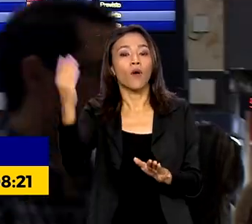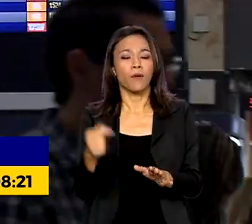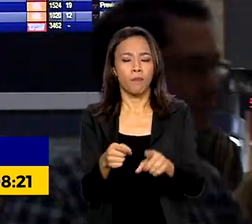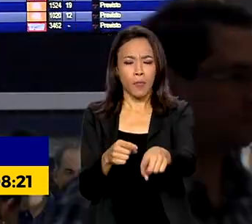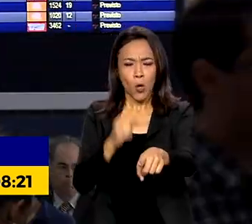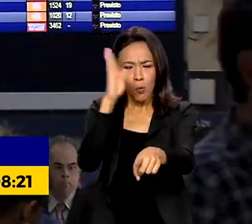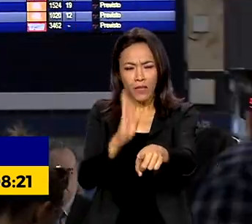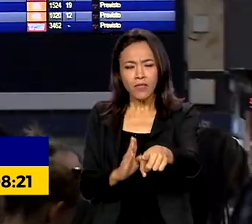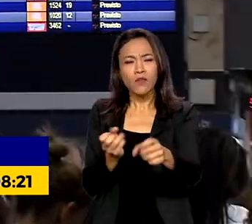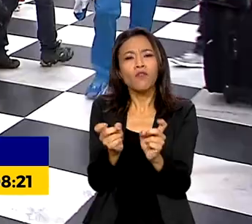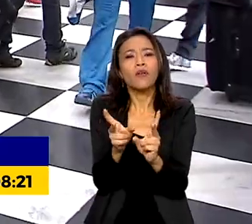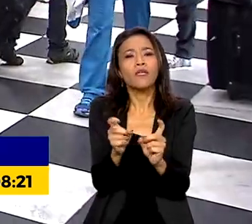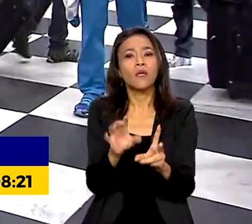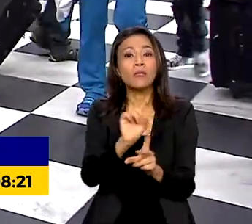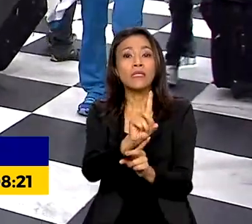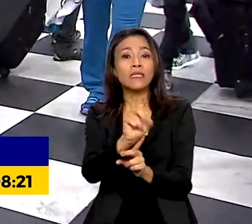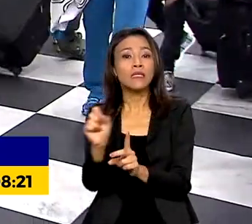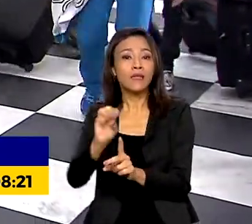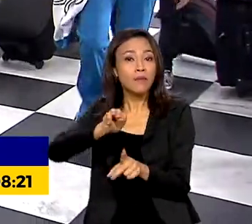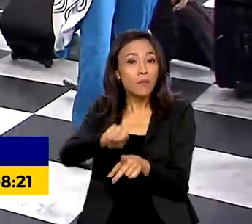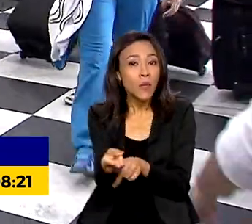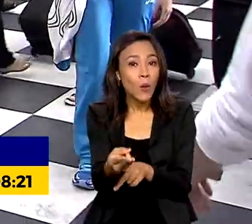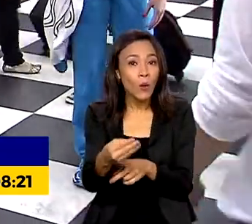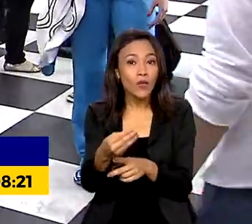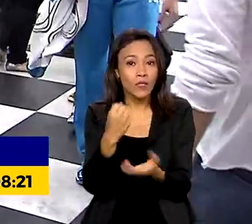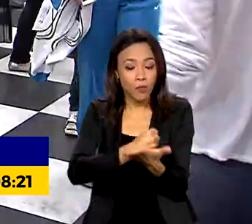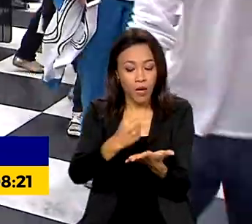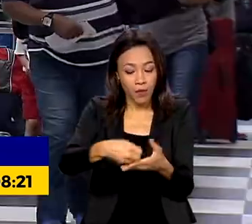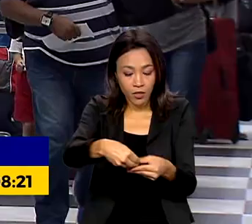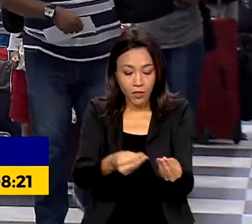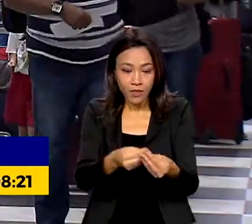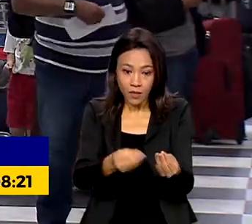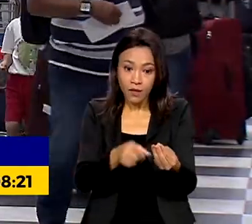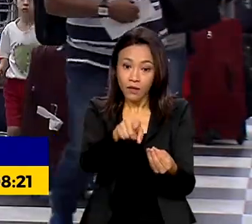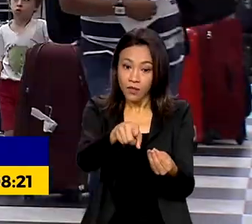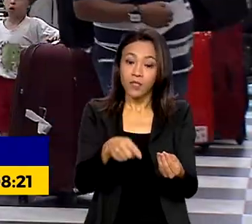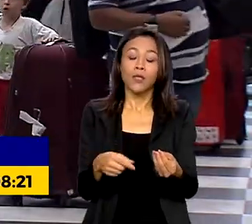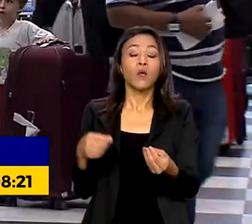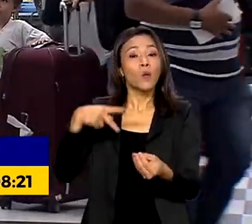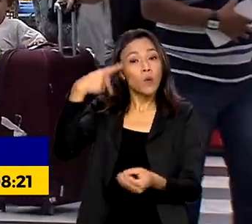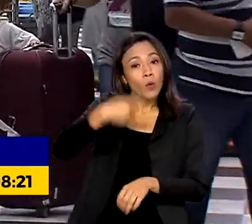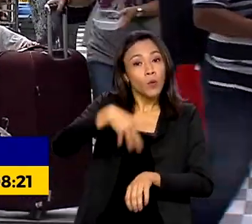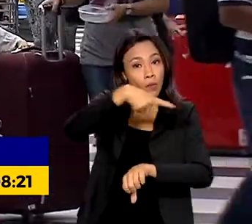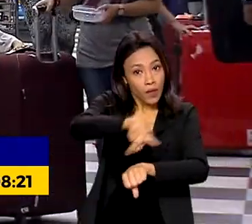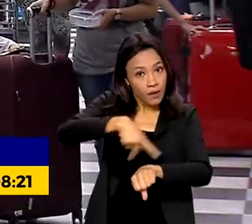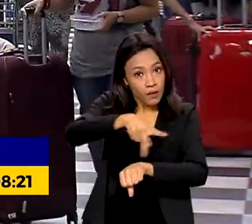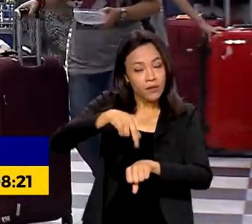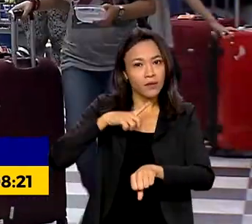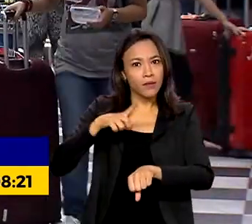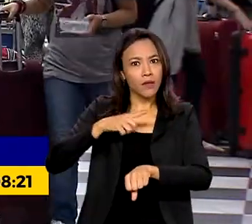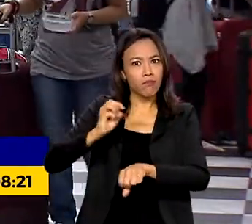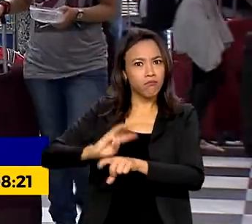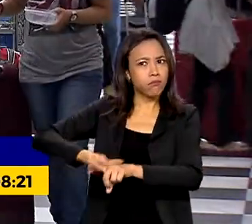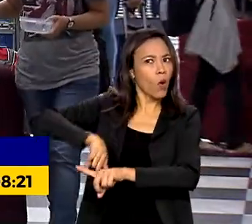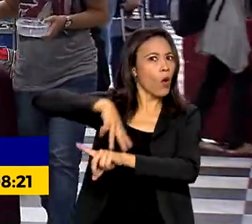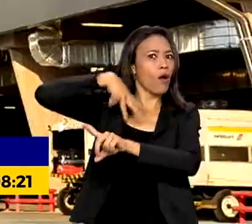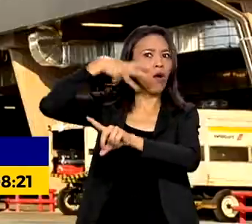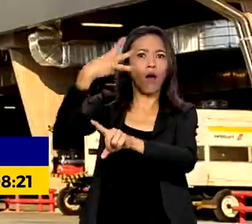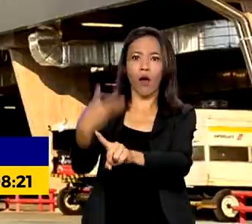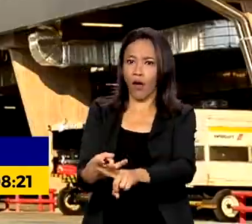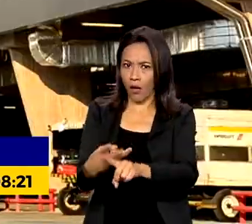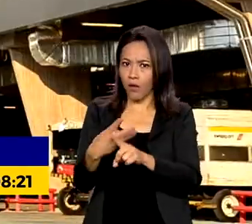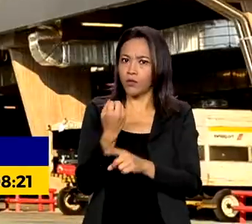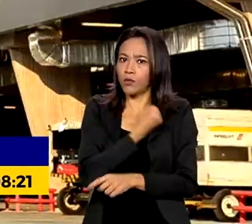milhões de passagens aéreas. E segundo o Ministério de Portos e Aeroportos, o país tem capacidade para triplicar esse número.